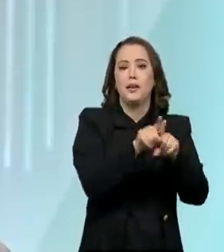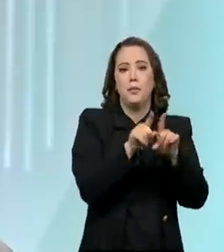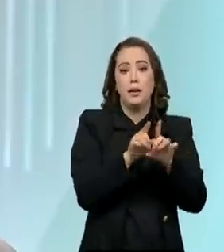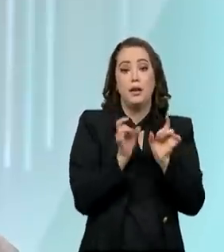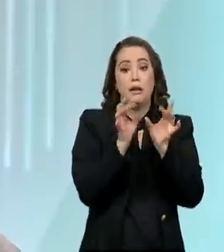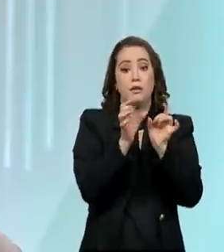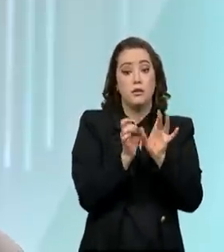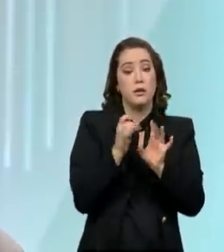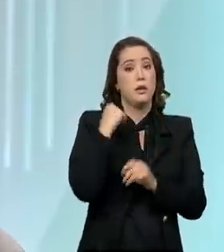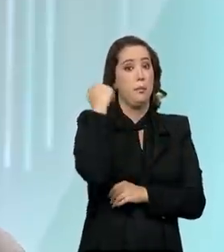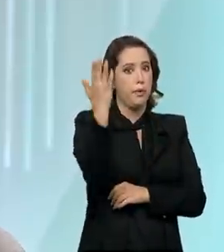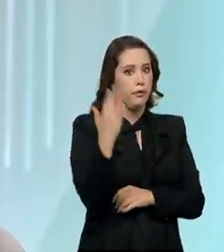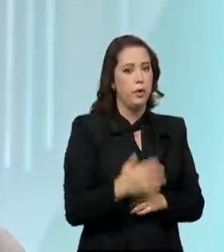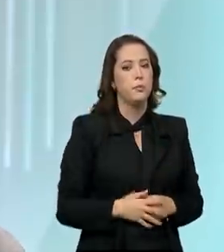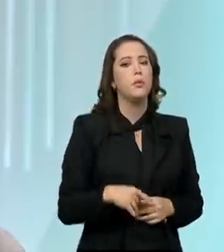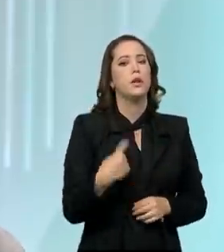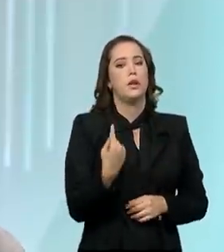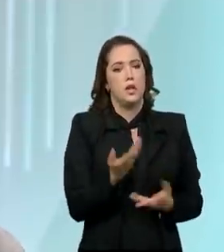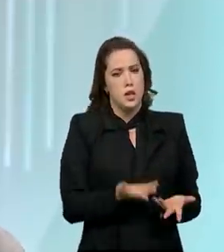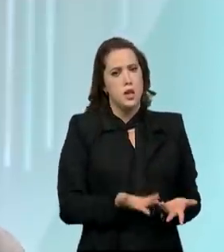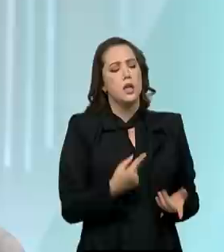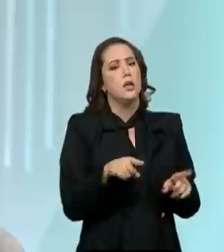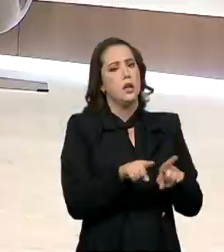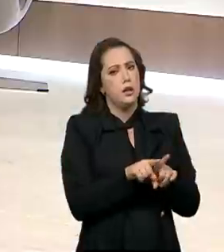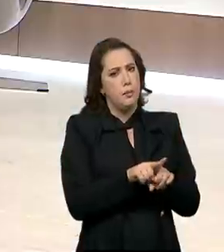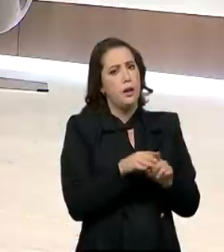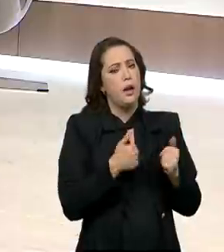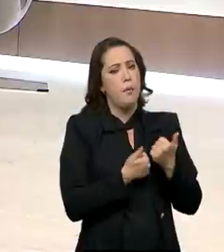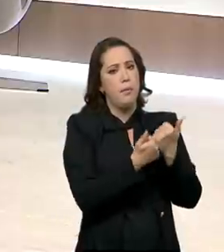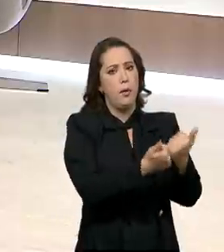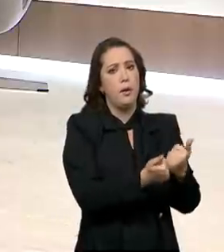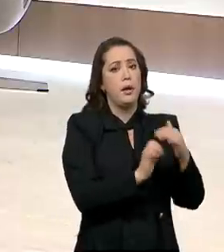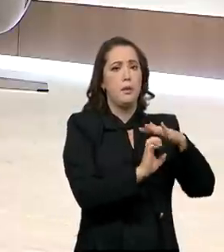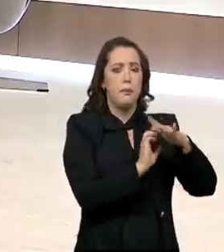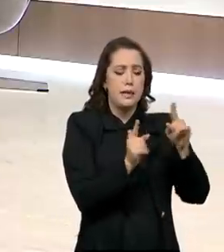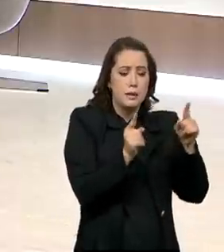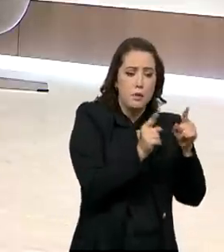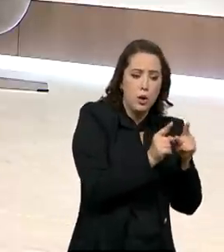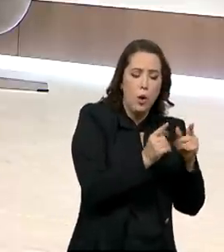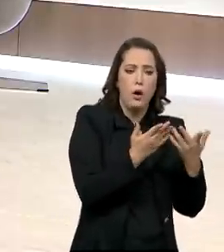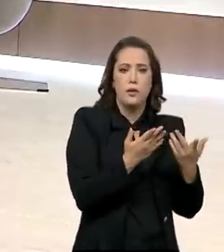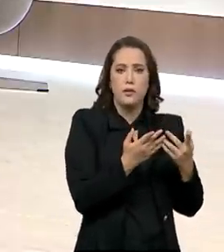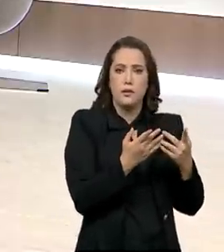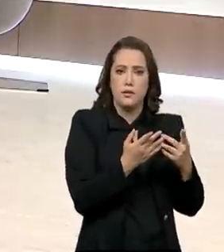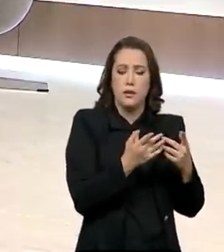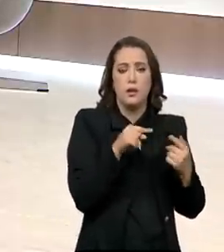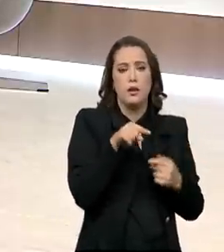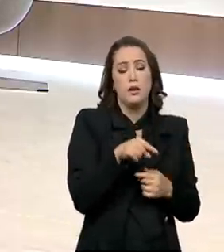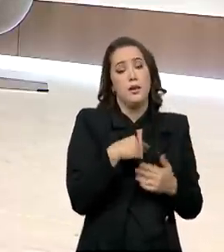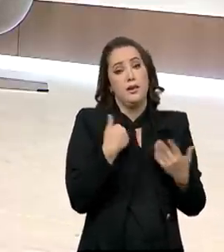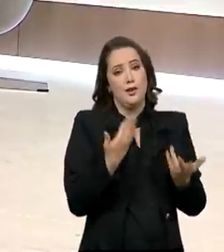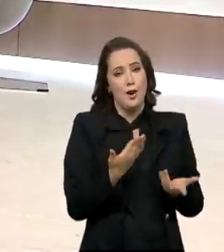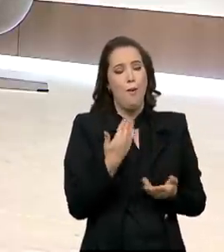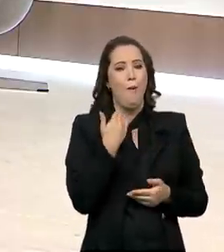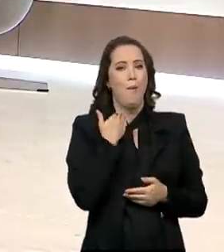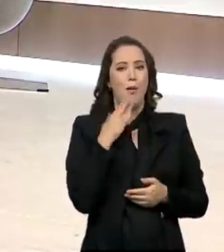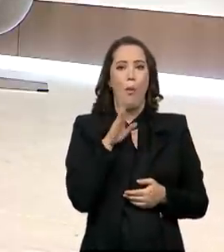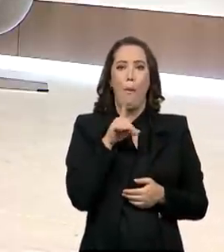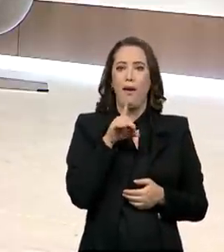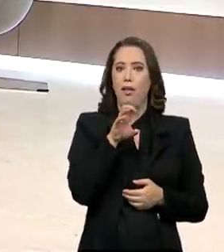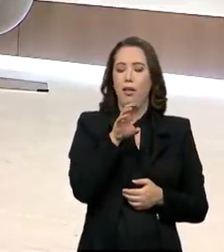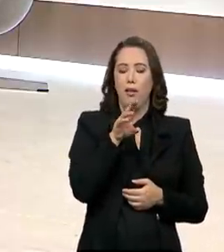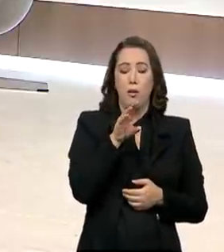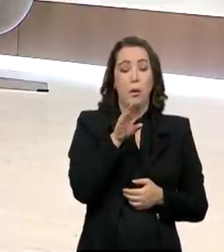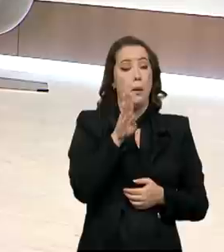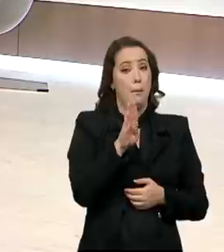também. E o BNDES também apoia micro, pequeno e médio empresa. E mais do que isso, o banco nunca apoiou na sua história tanto